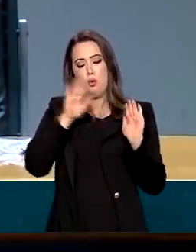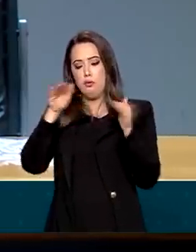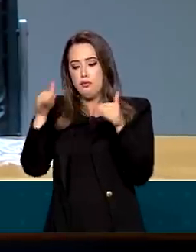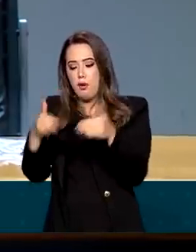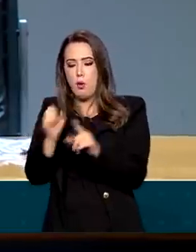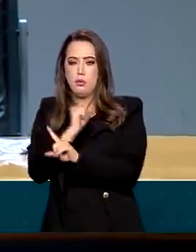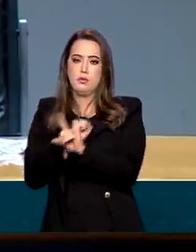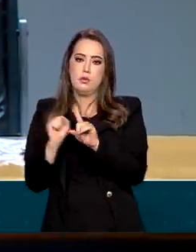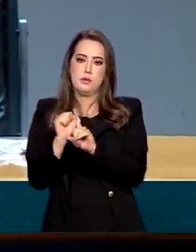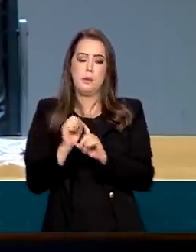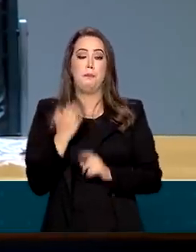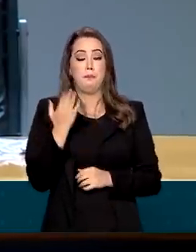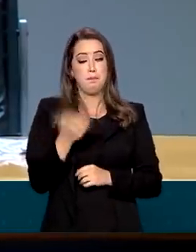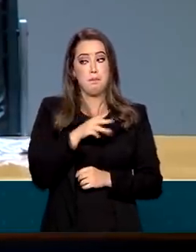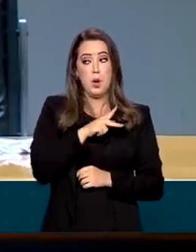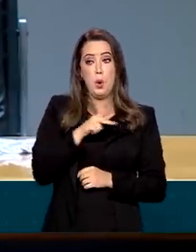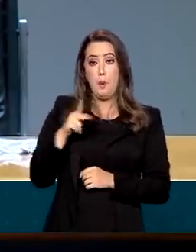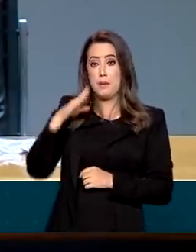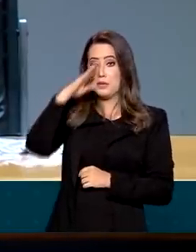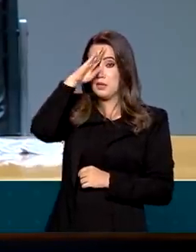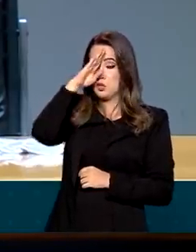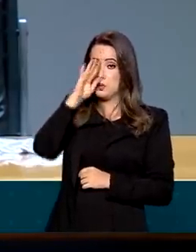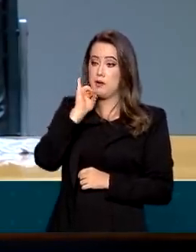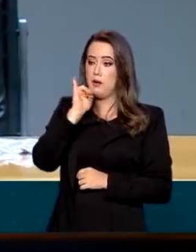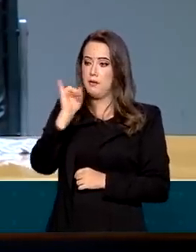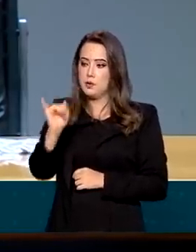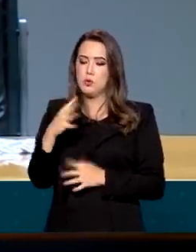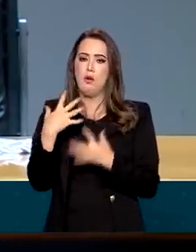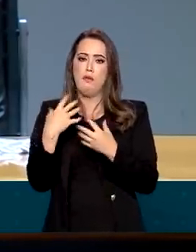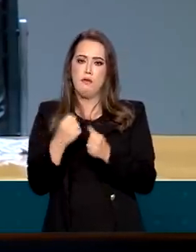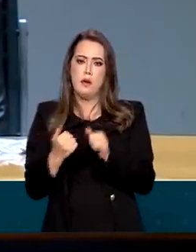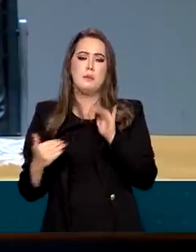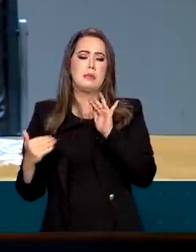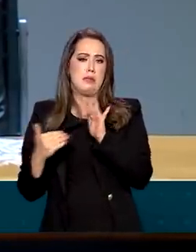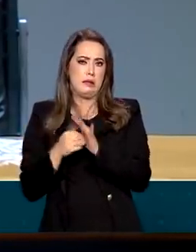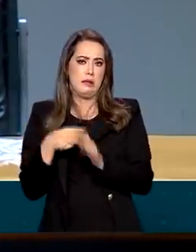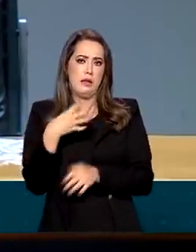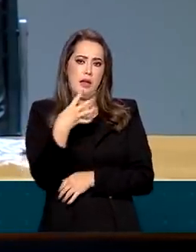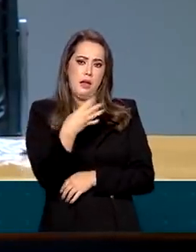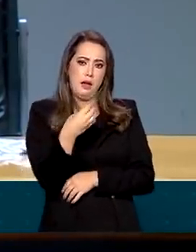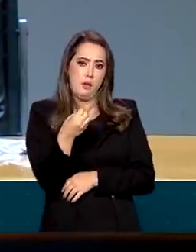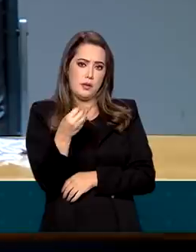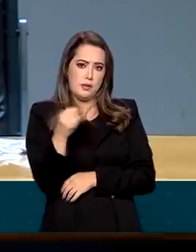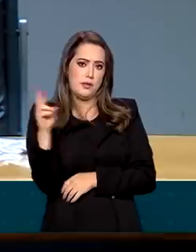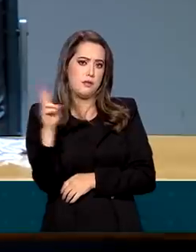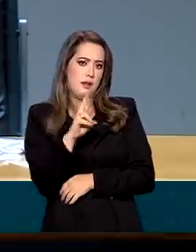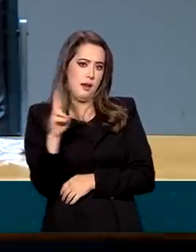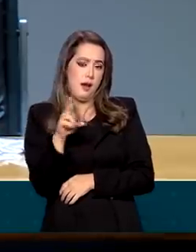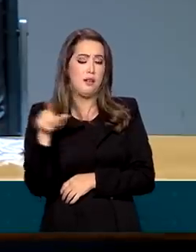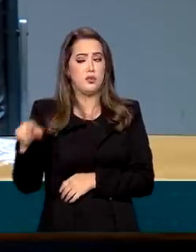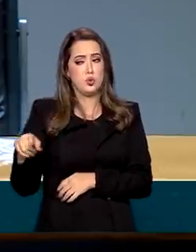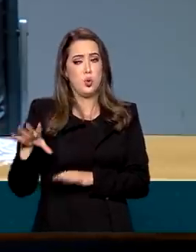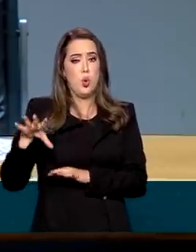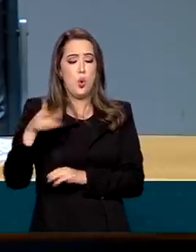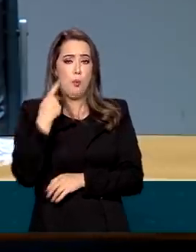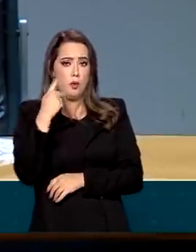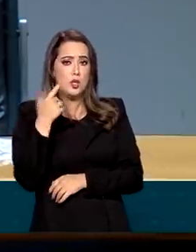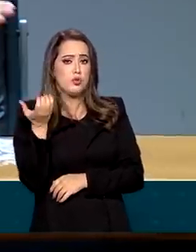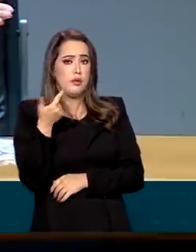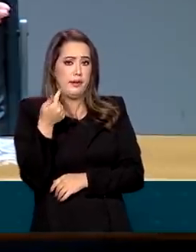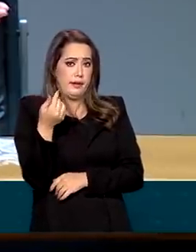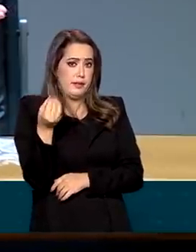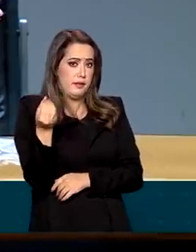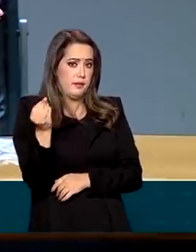falou, olha, vamos até 400. Não são 600 que a ala econômica, que a ala política pode querer ter, mas